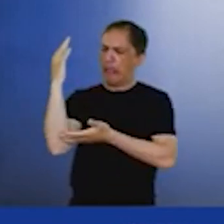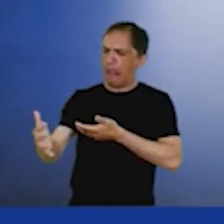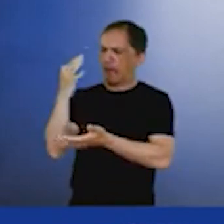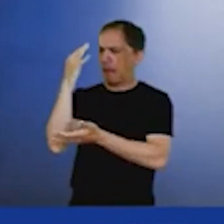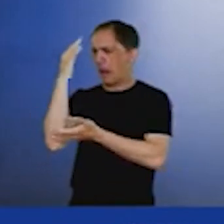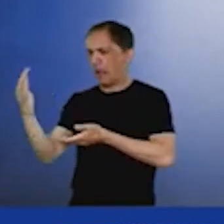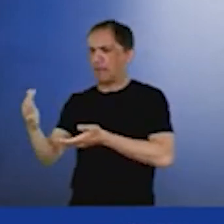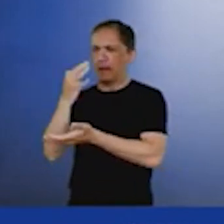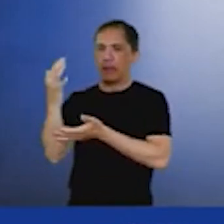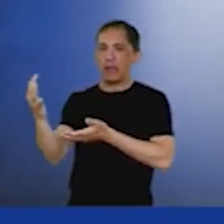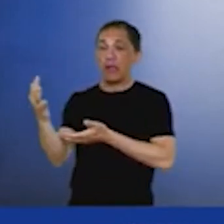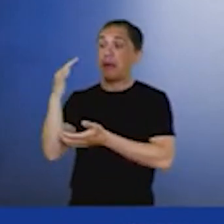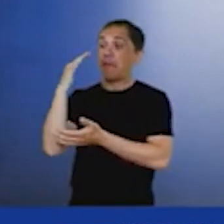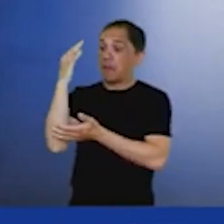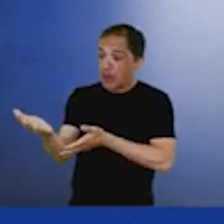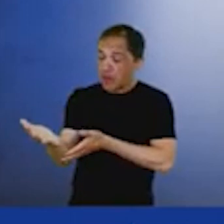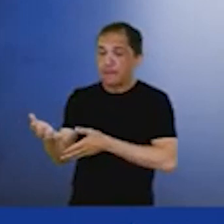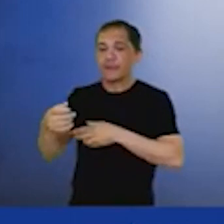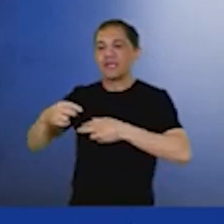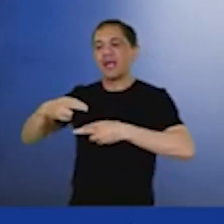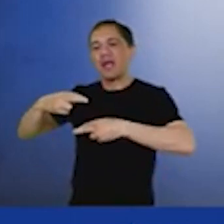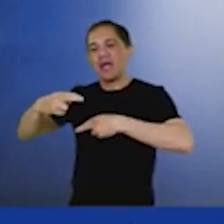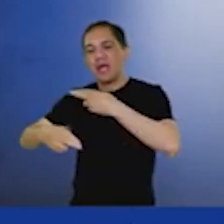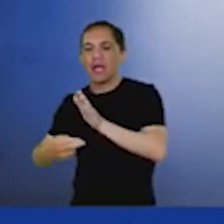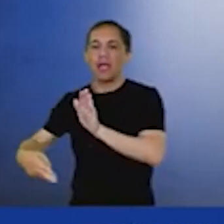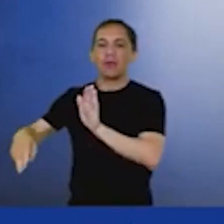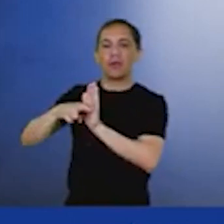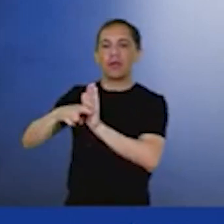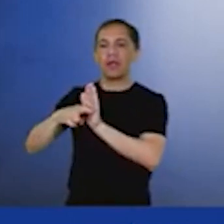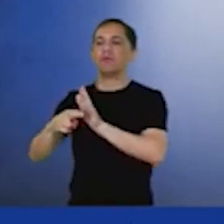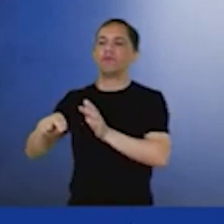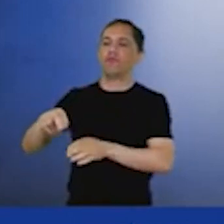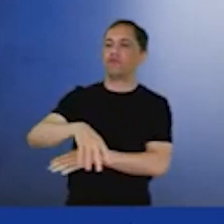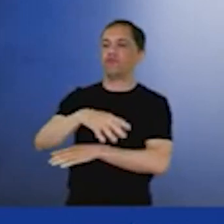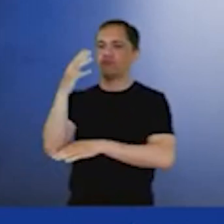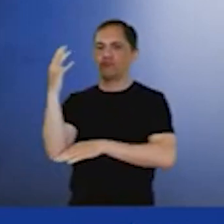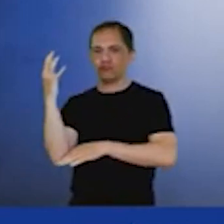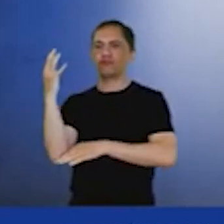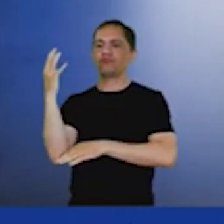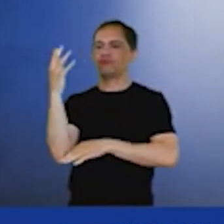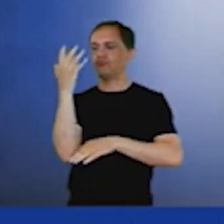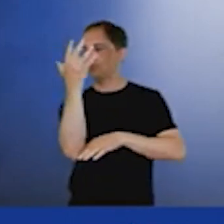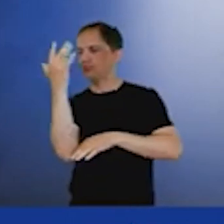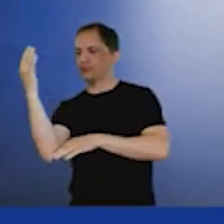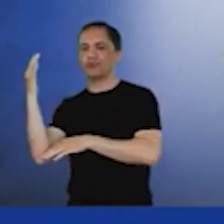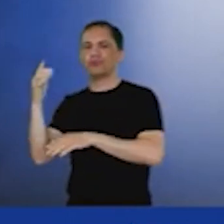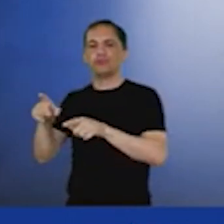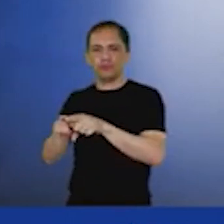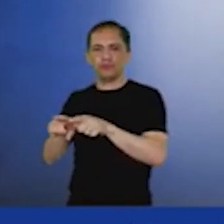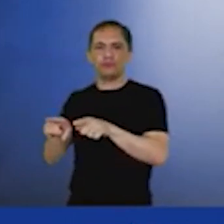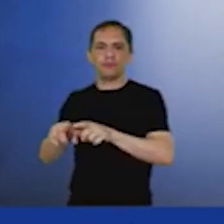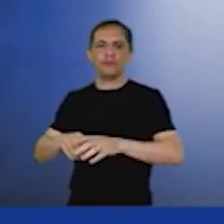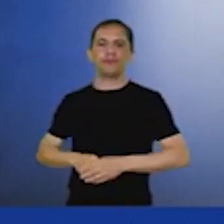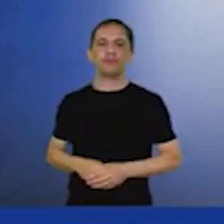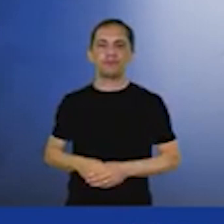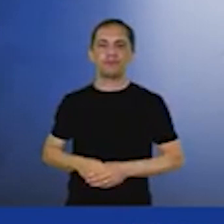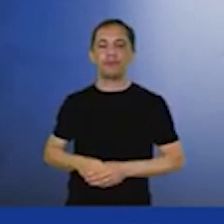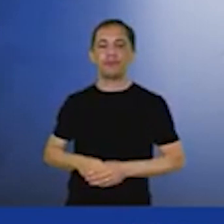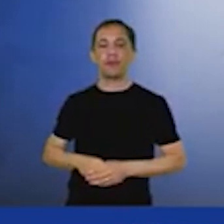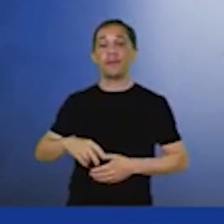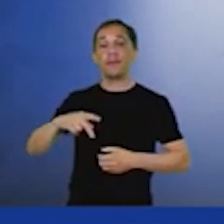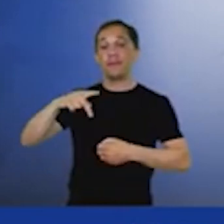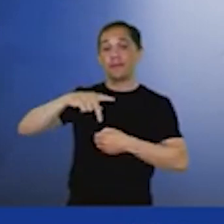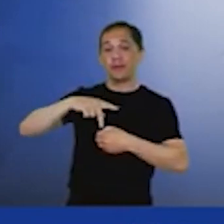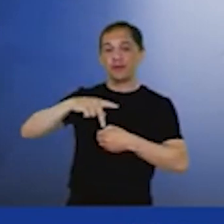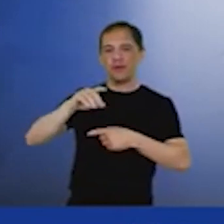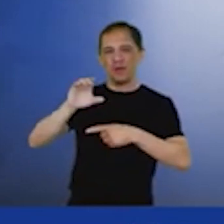florestal. Resumindo então, há cinco contribuições da Petrobras. Entrega um petróleo de baixíssimo carbono, o que é bom para a